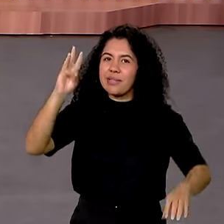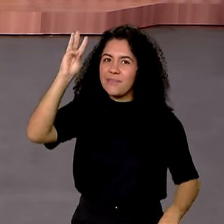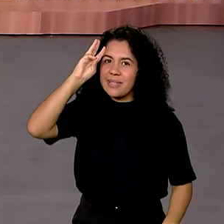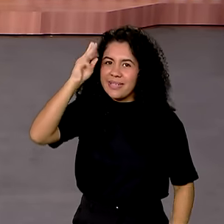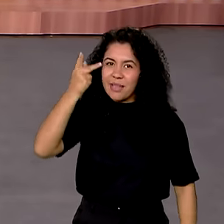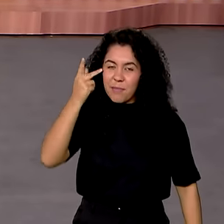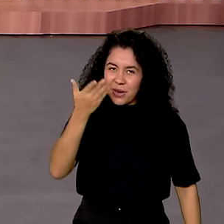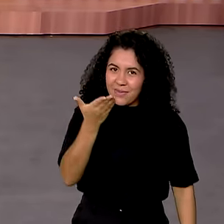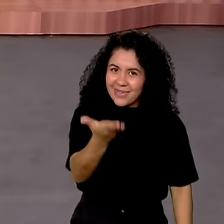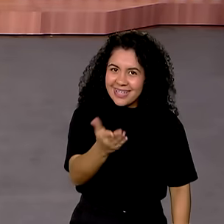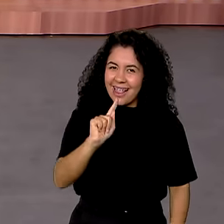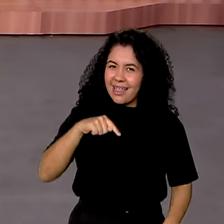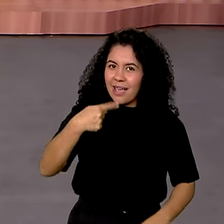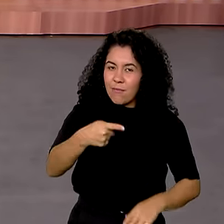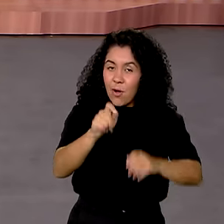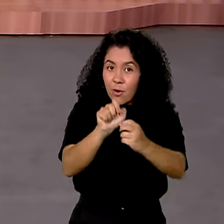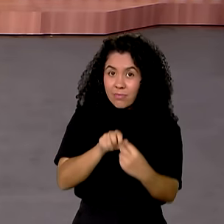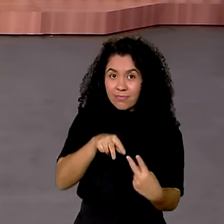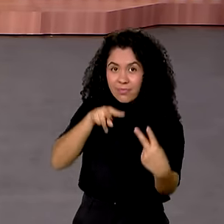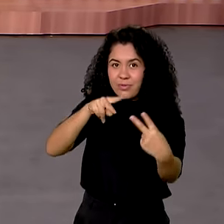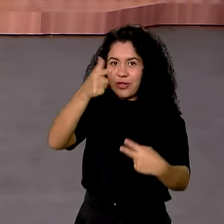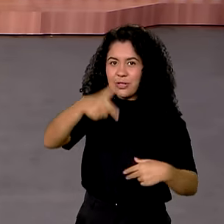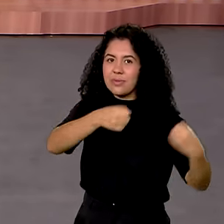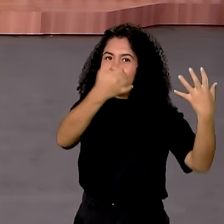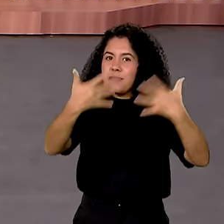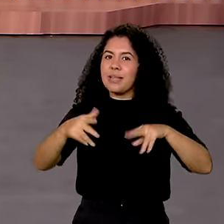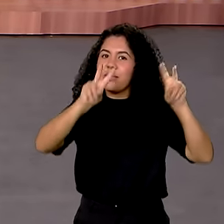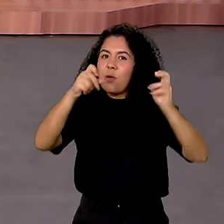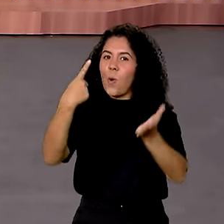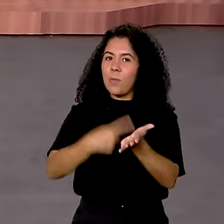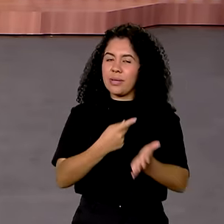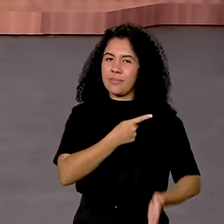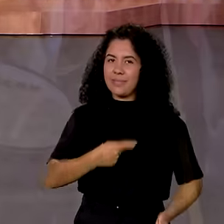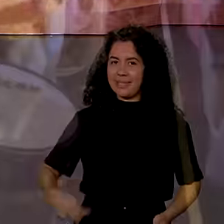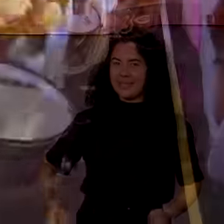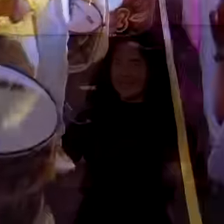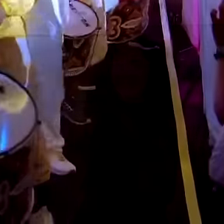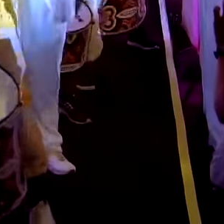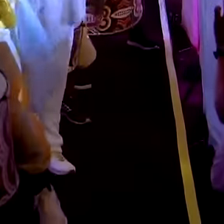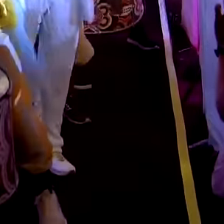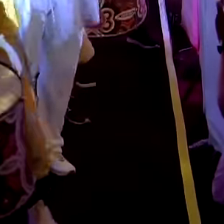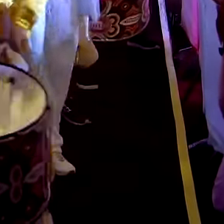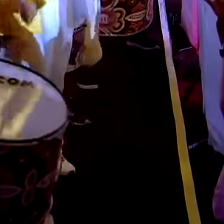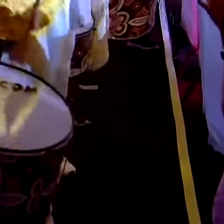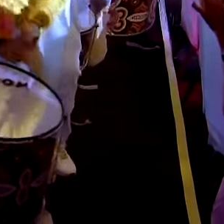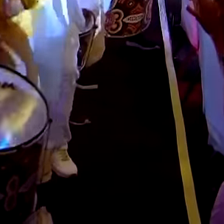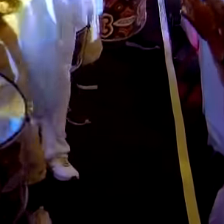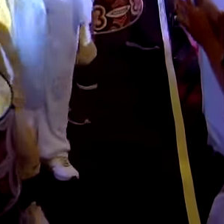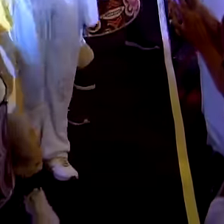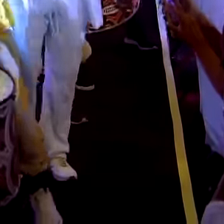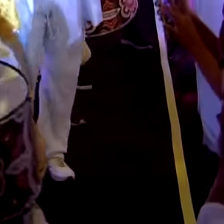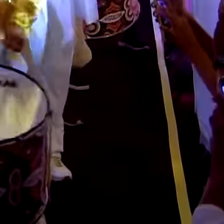para você, daqui a pouco a gente se vê de novo para falar da agenda do presidente. Tchau! Tchau! Tchau!